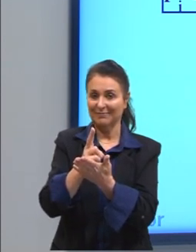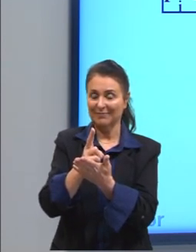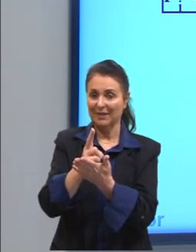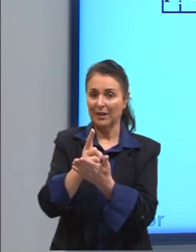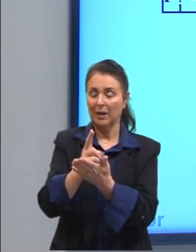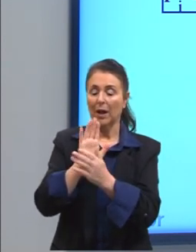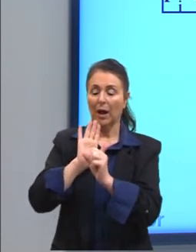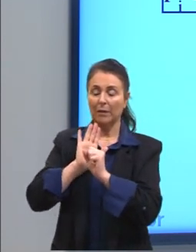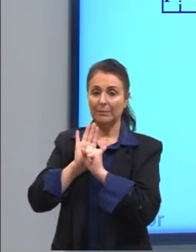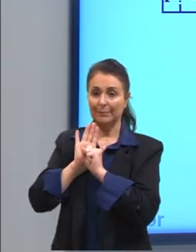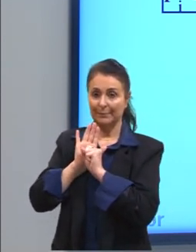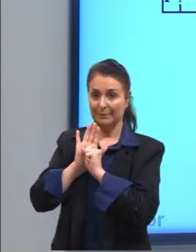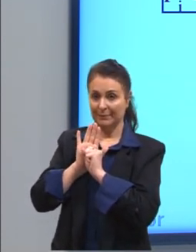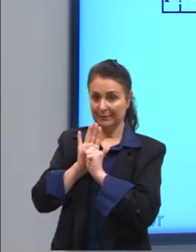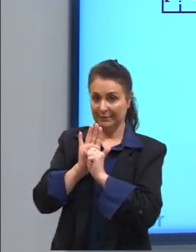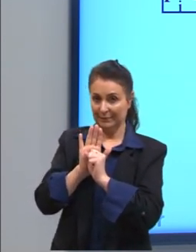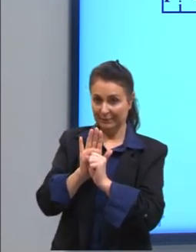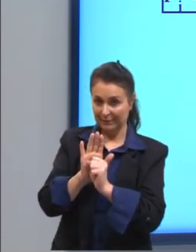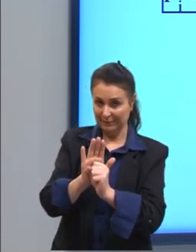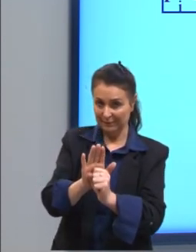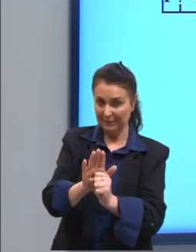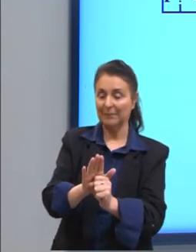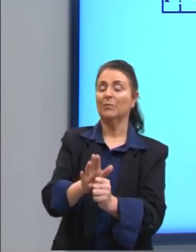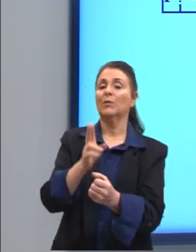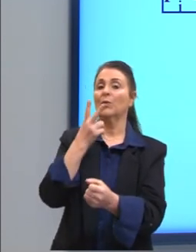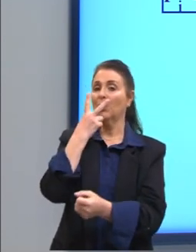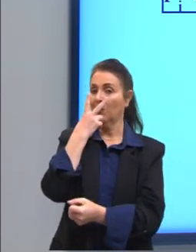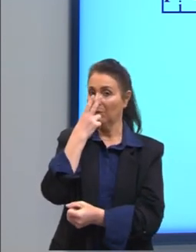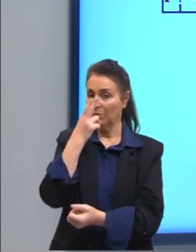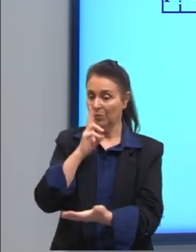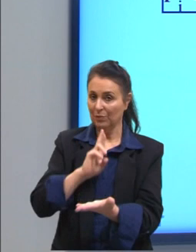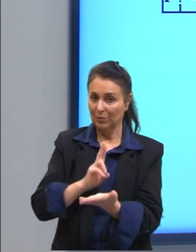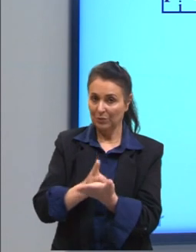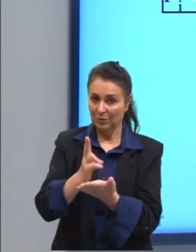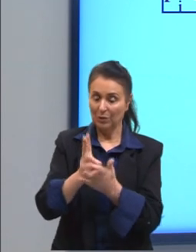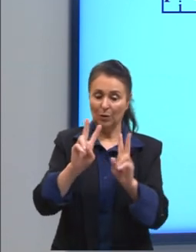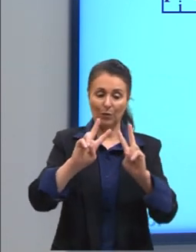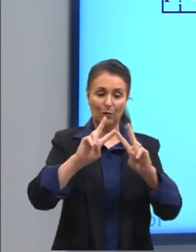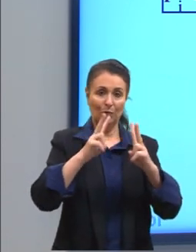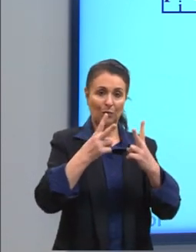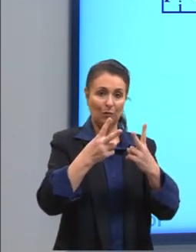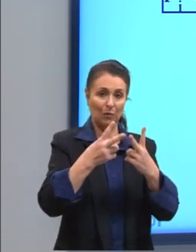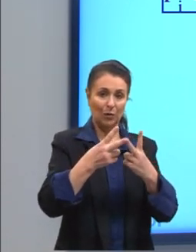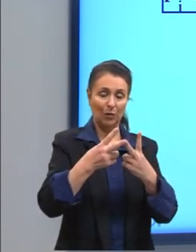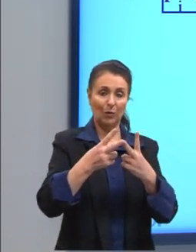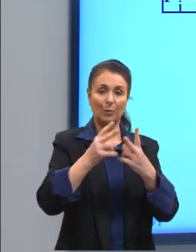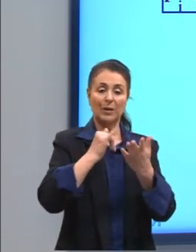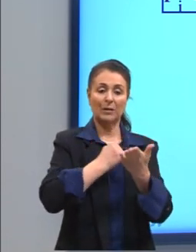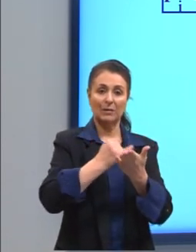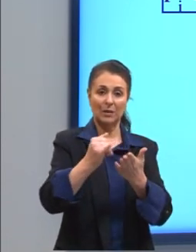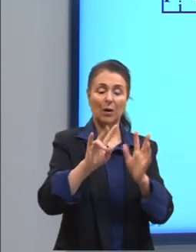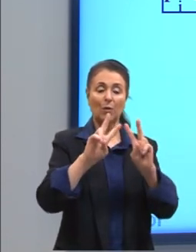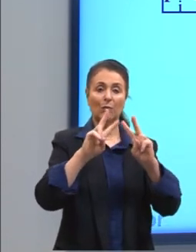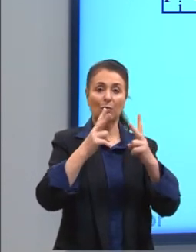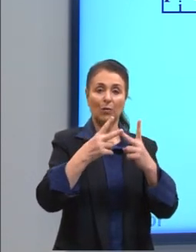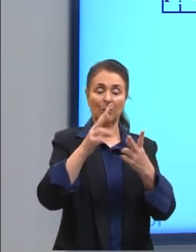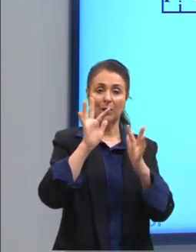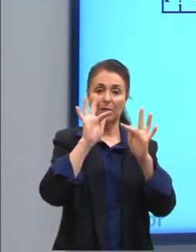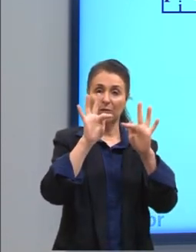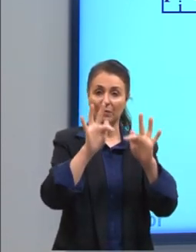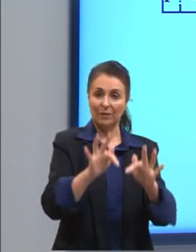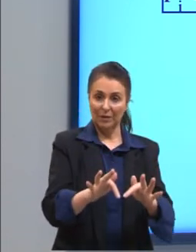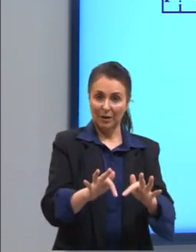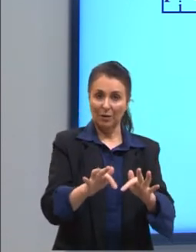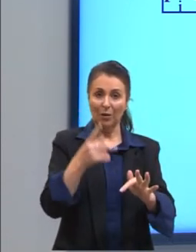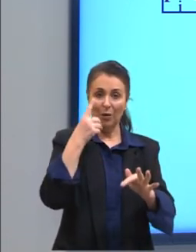Minha pressão vai permanecer igual, tanto no volume inicial quanto no volume final. Por isso que ele fica essa reta aqui,